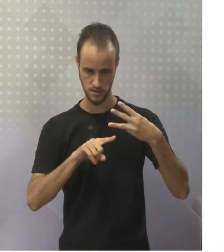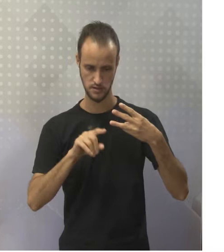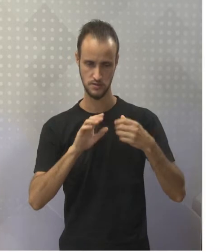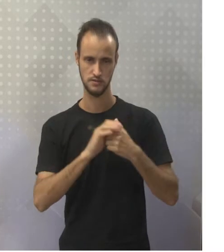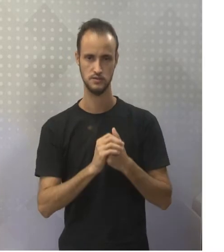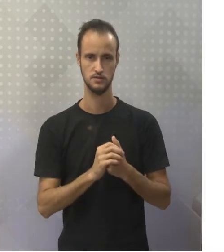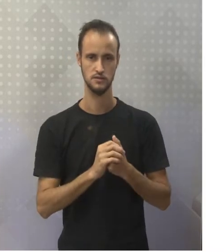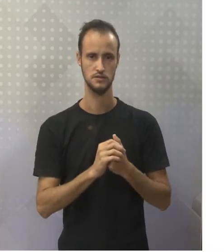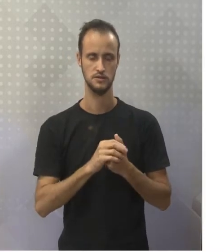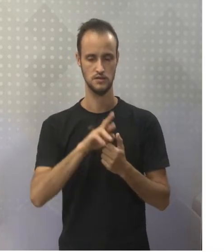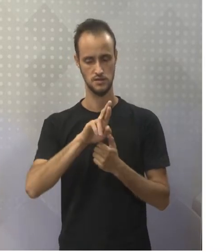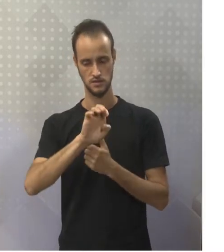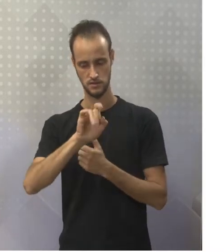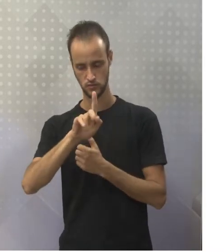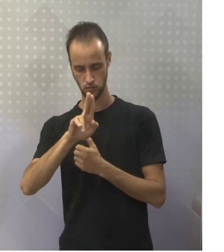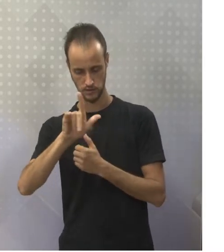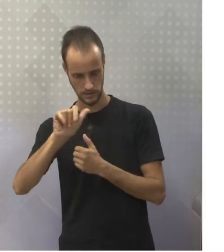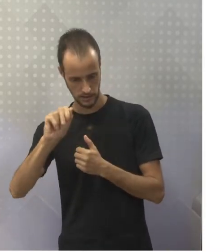só,